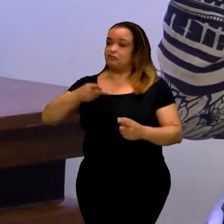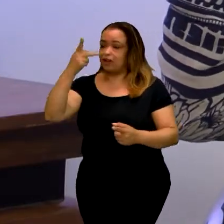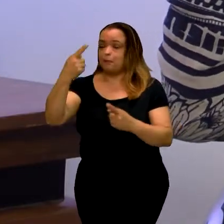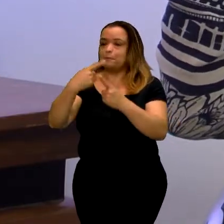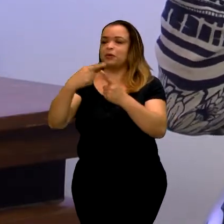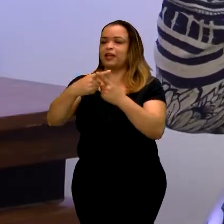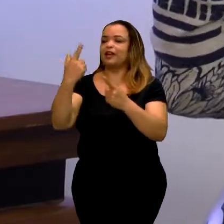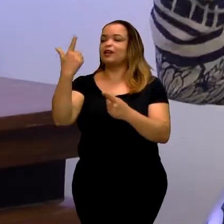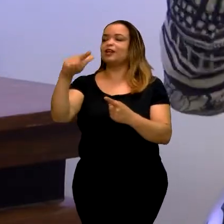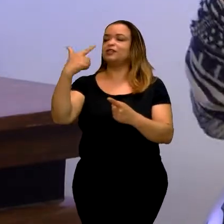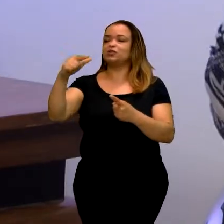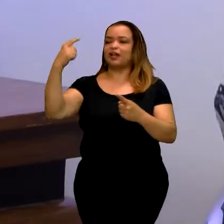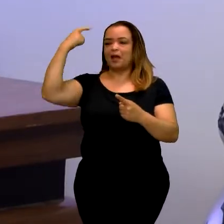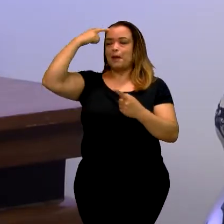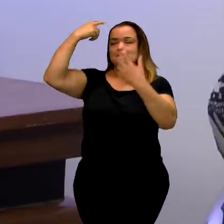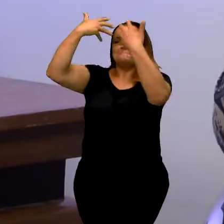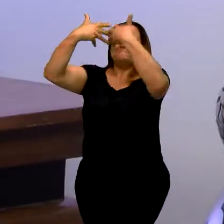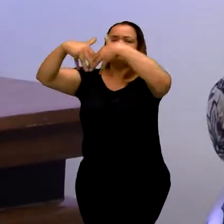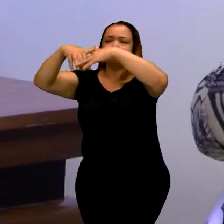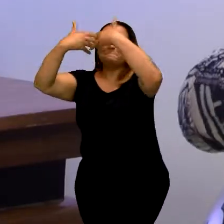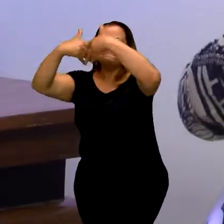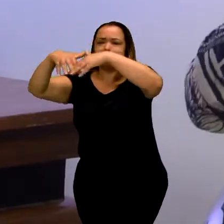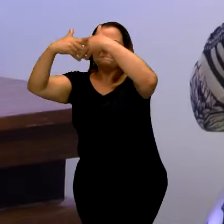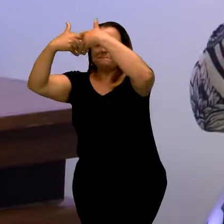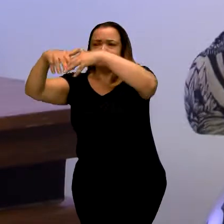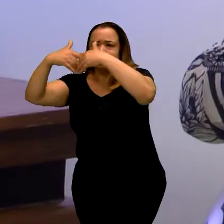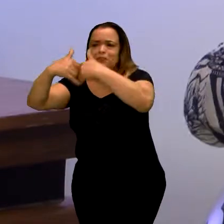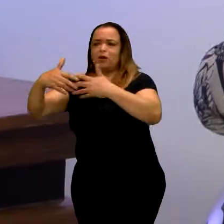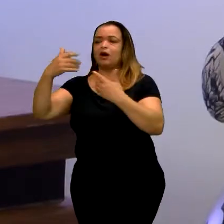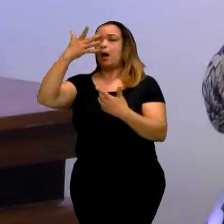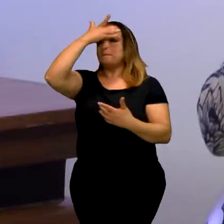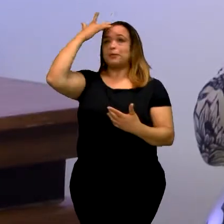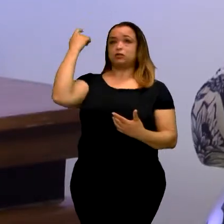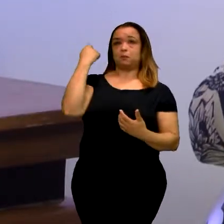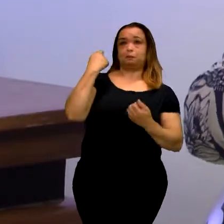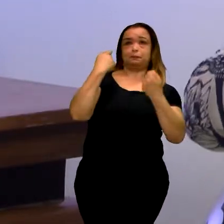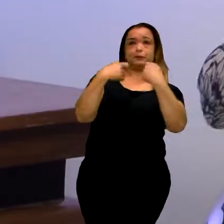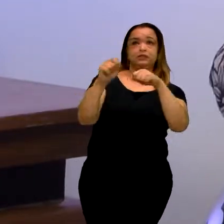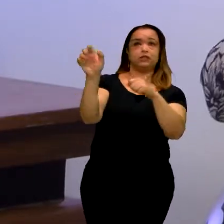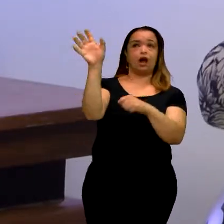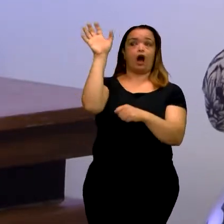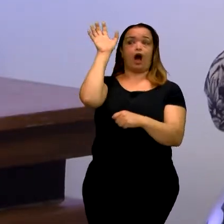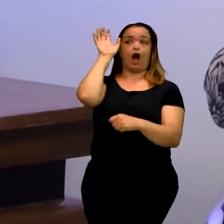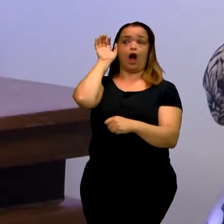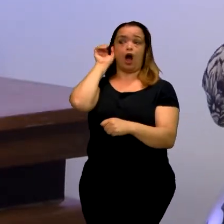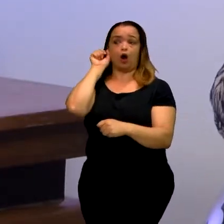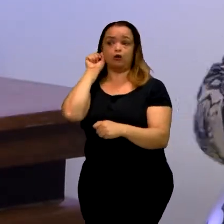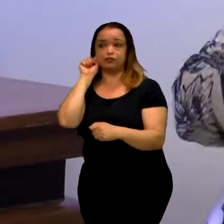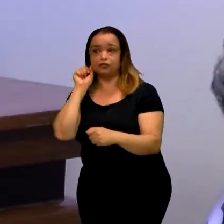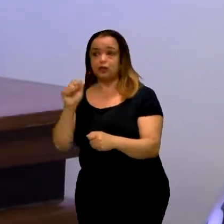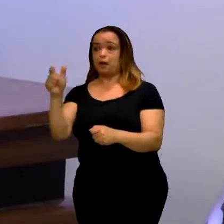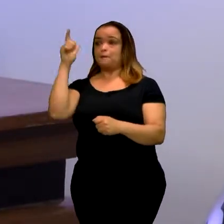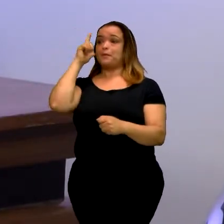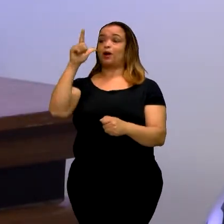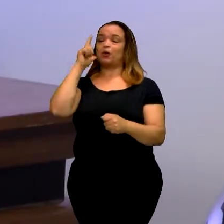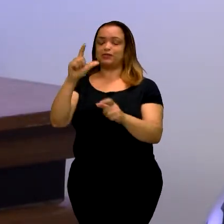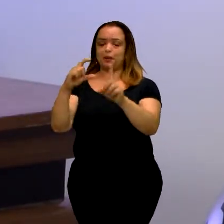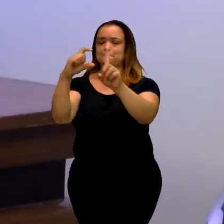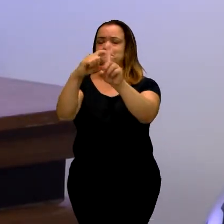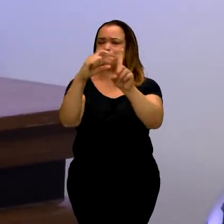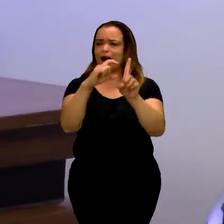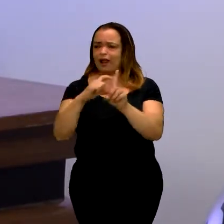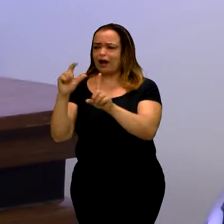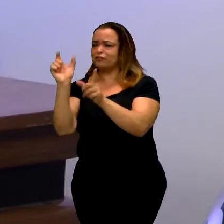a memória auditiva, porque as pessoas precisam ouvir, alfabetizar, para poder pronunciar algumas